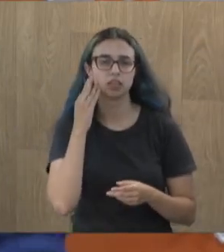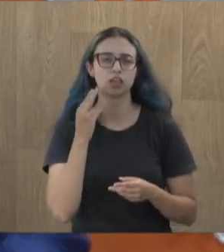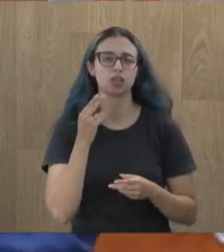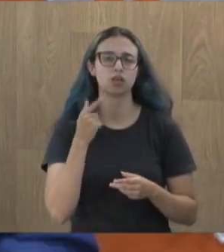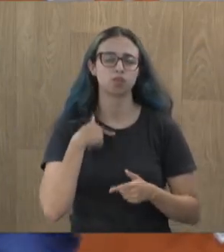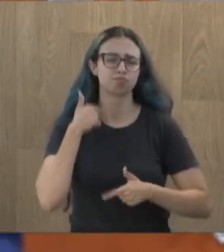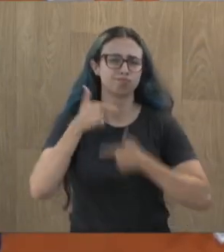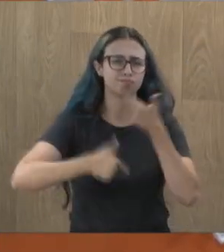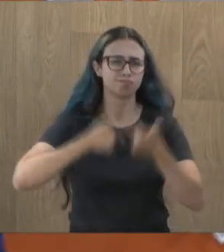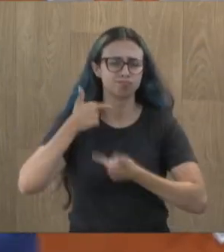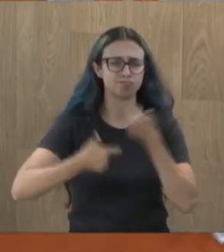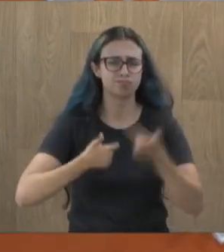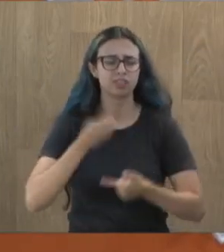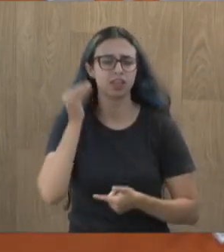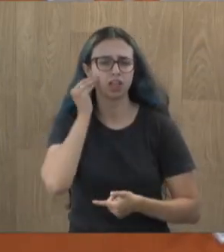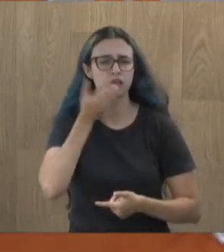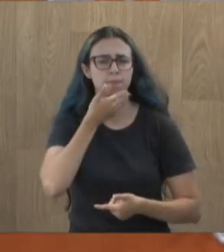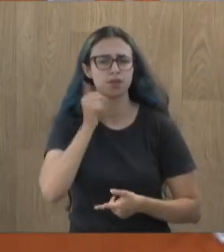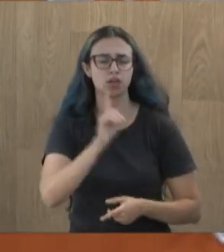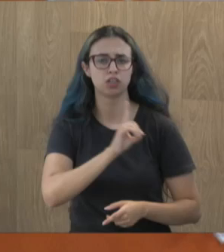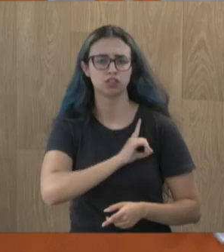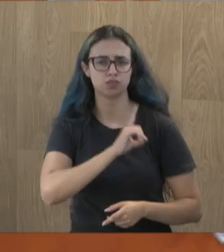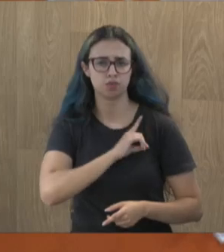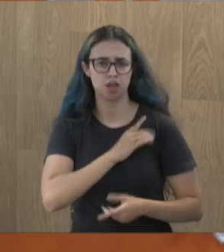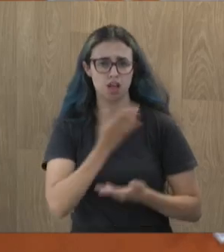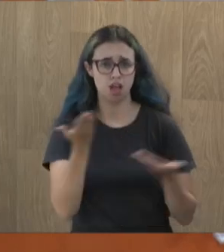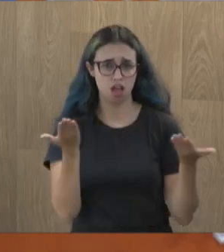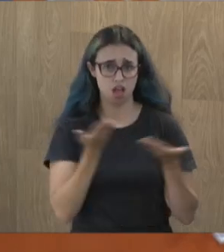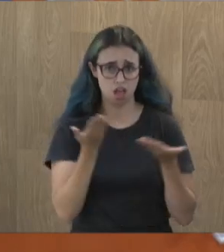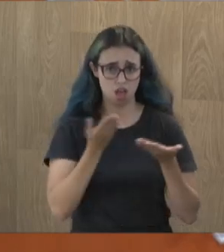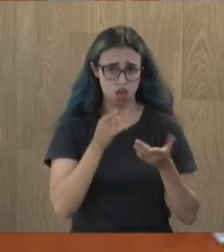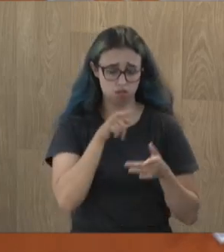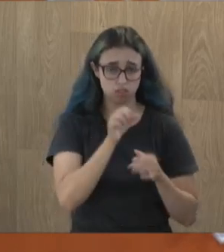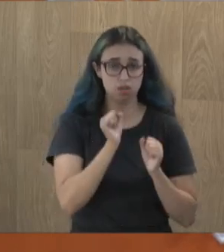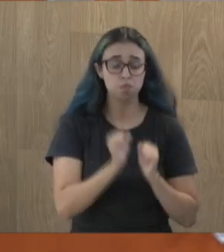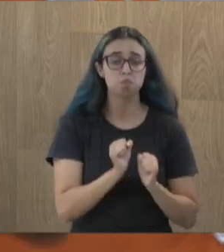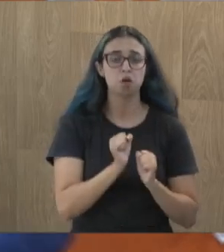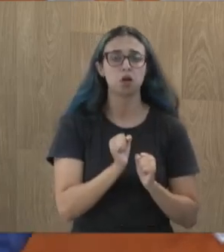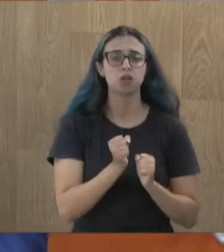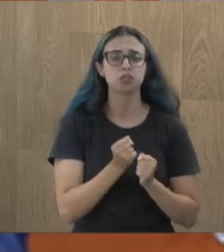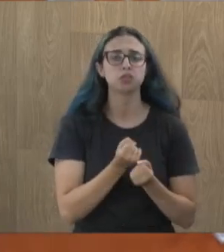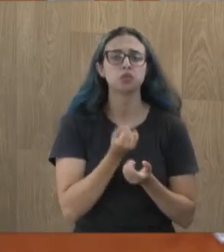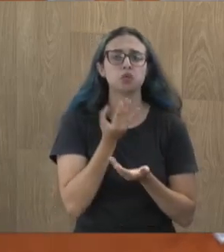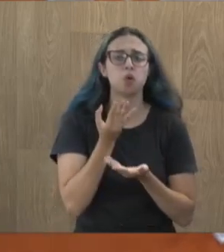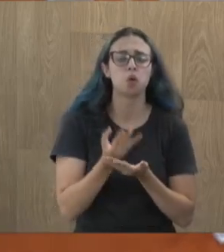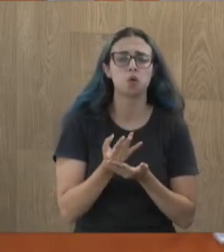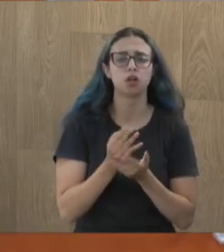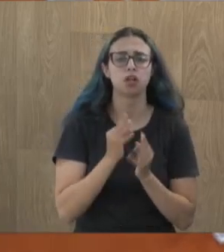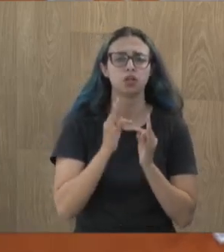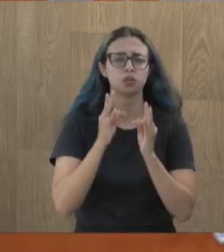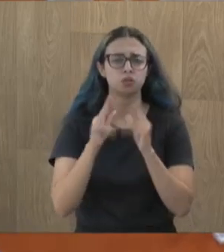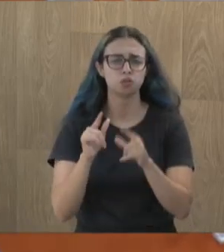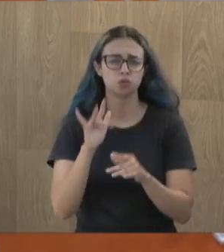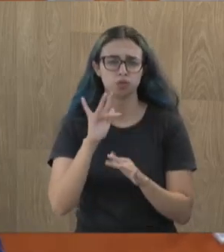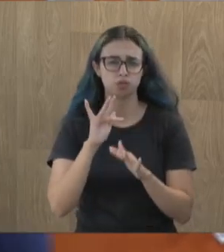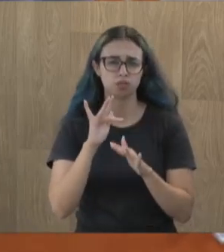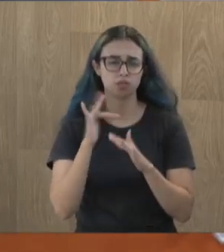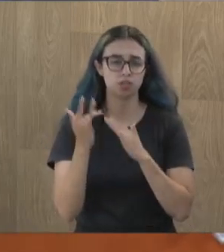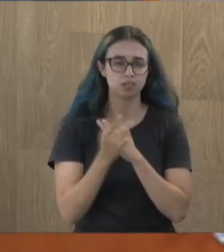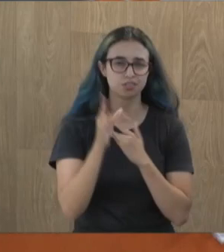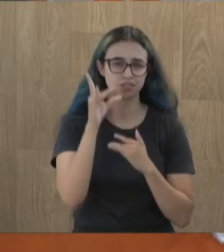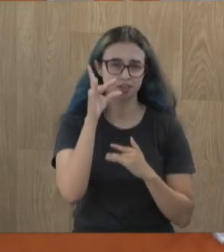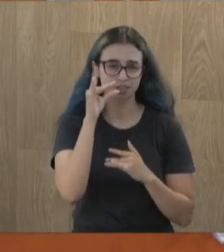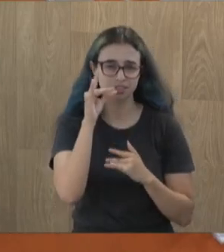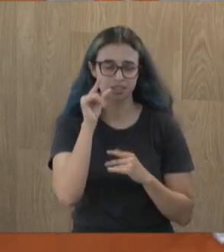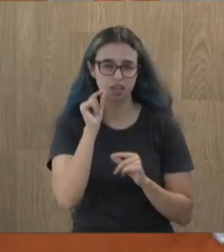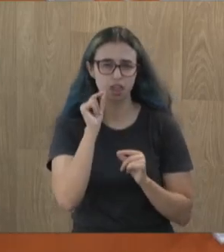melhorando a minha cidade. Conta pra todo mundo aí no seu, na sua página de Vinil, Geraldo de Vinil, quem que